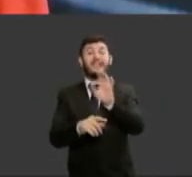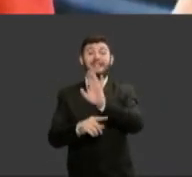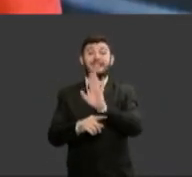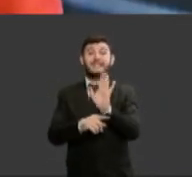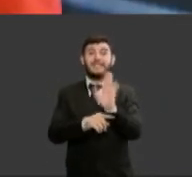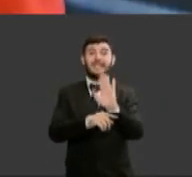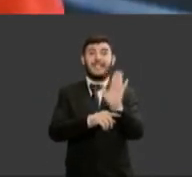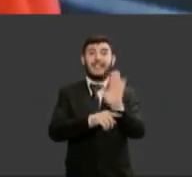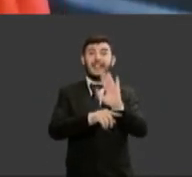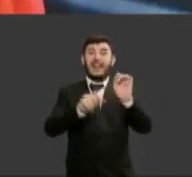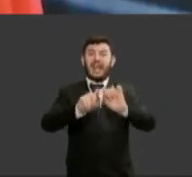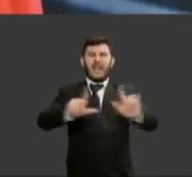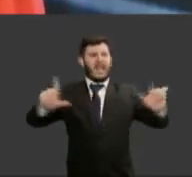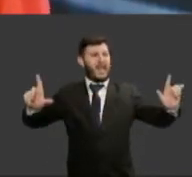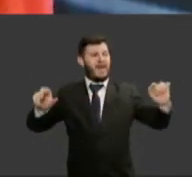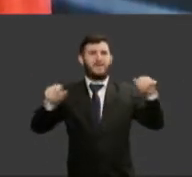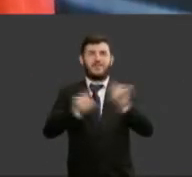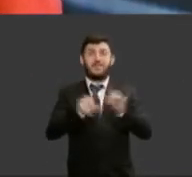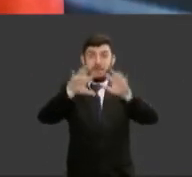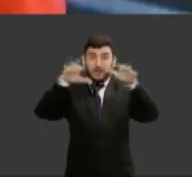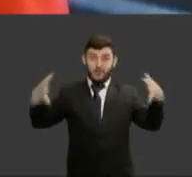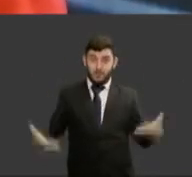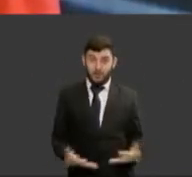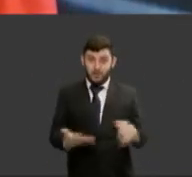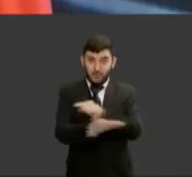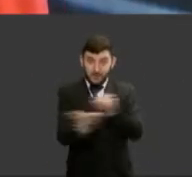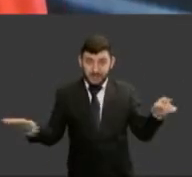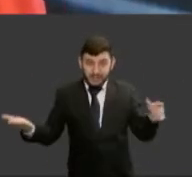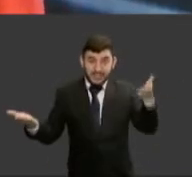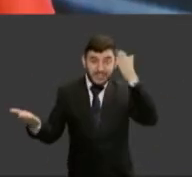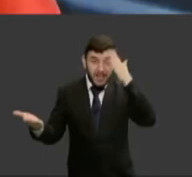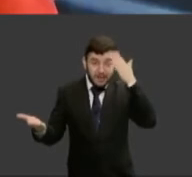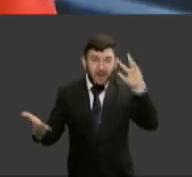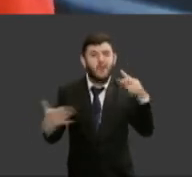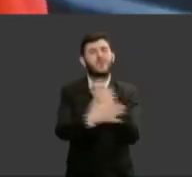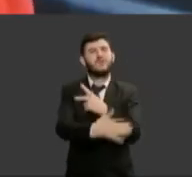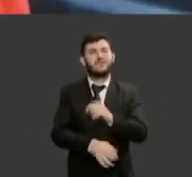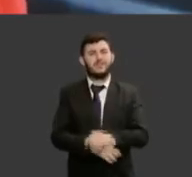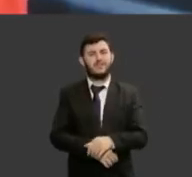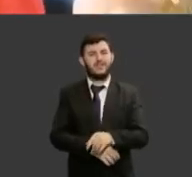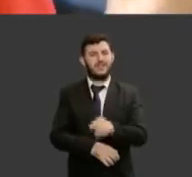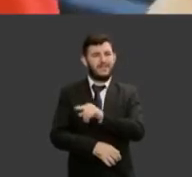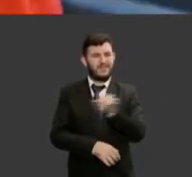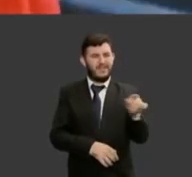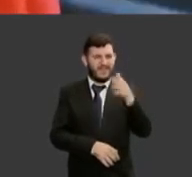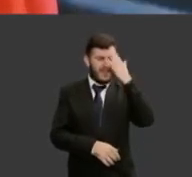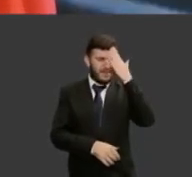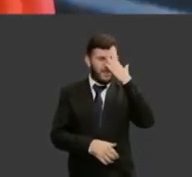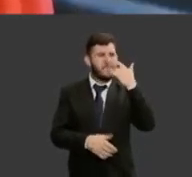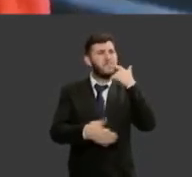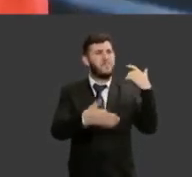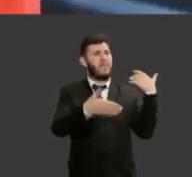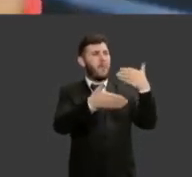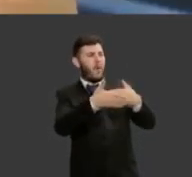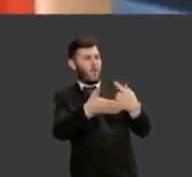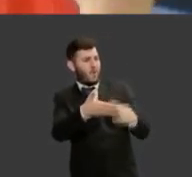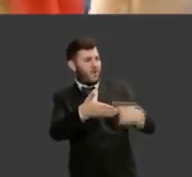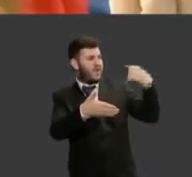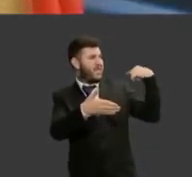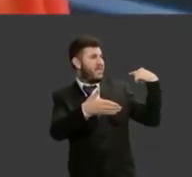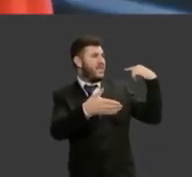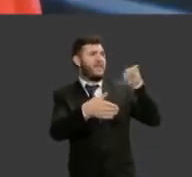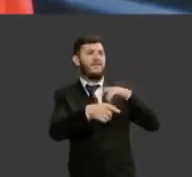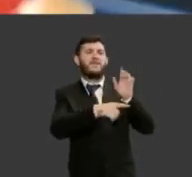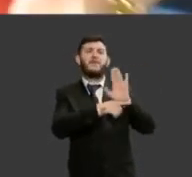há bem pouco tempo atrás senhoras e senhores devem se lembrar daquele filme chamado Caça Fantasmas e naquele